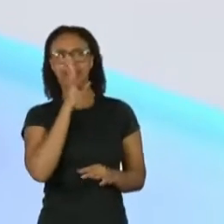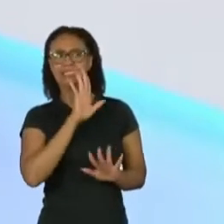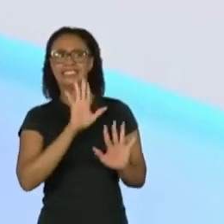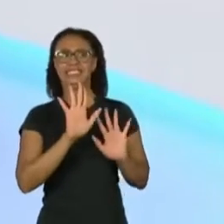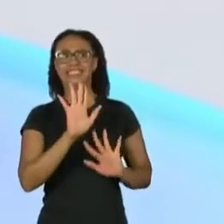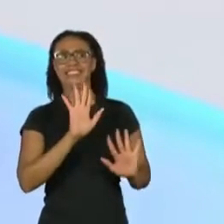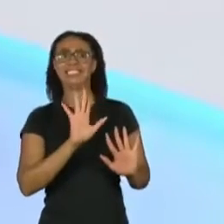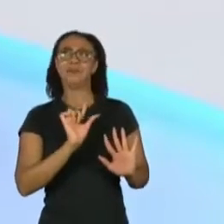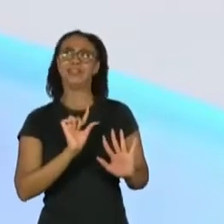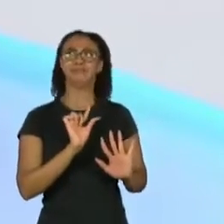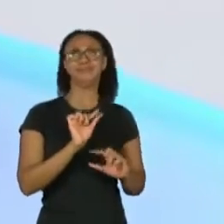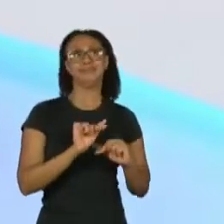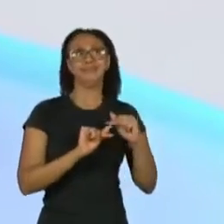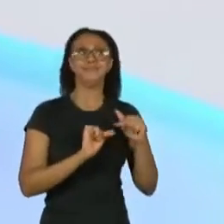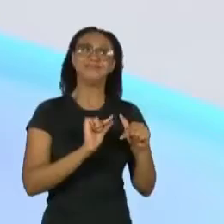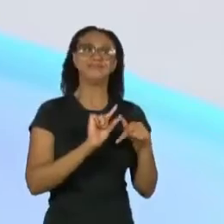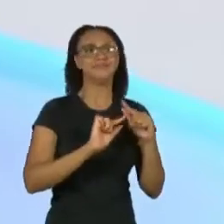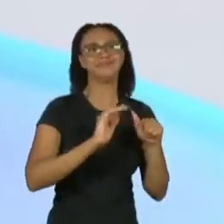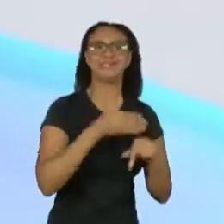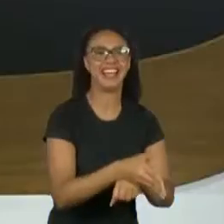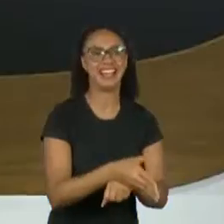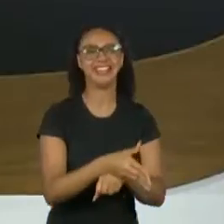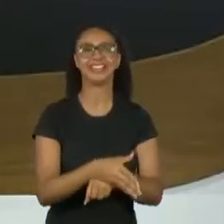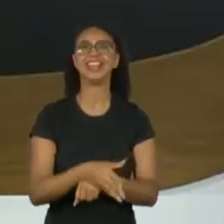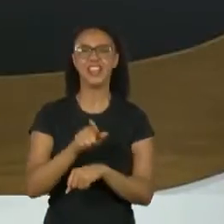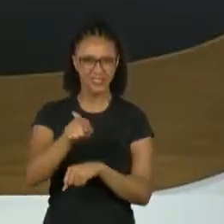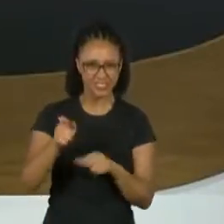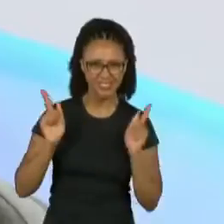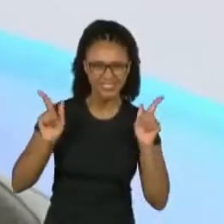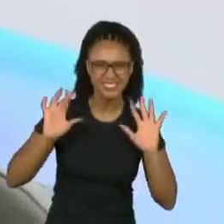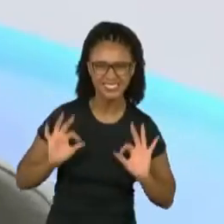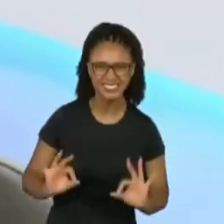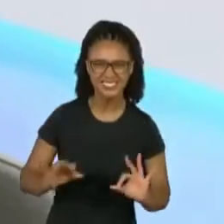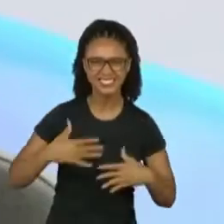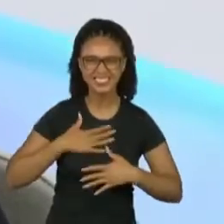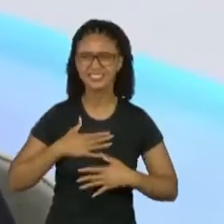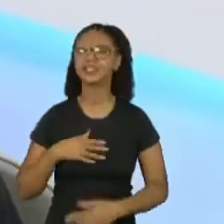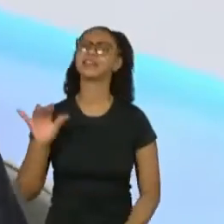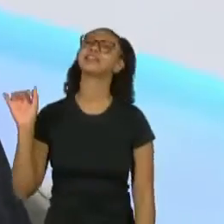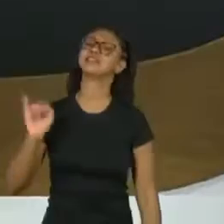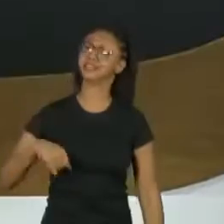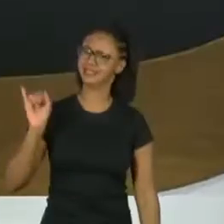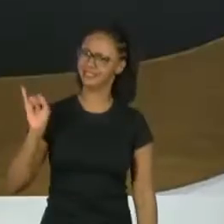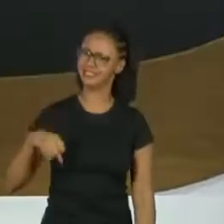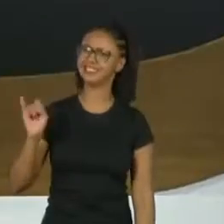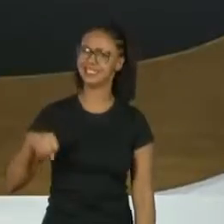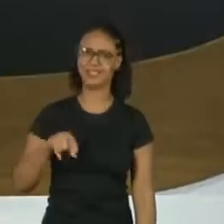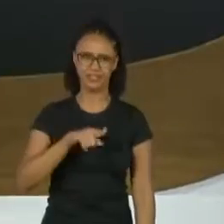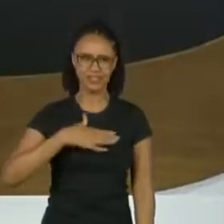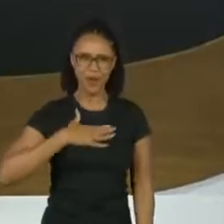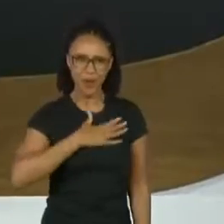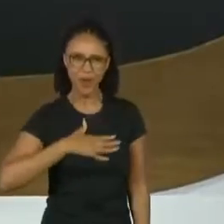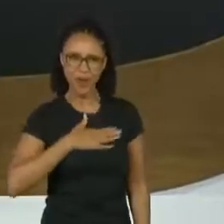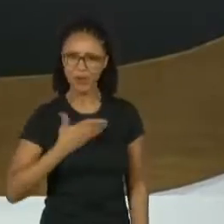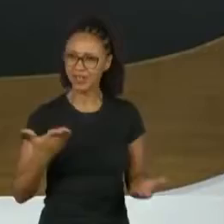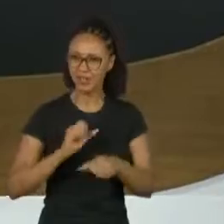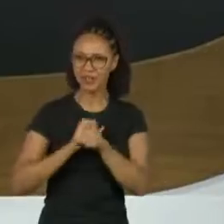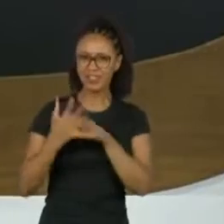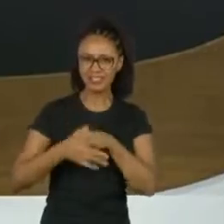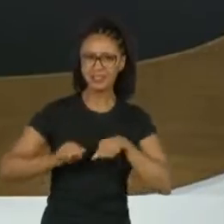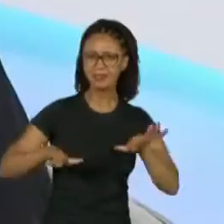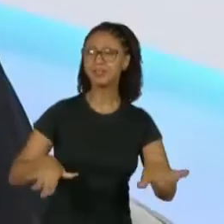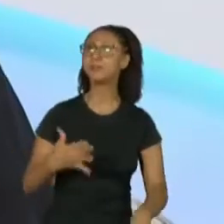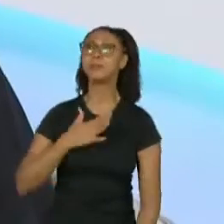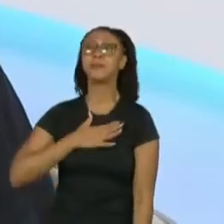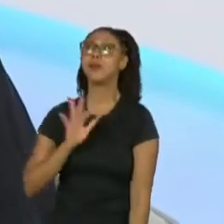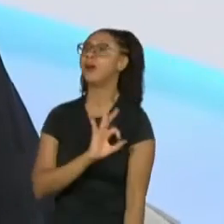devagarinho eu sei. E você se diverte genuinamente? Sim. É algo que te dá prazer nesse momento da pandemia? É